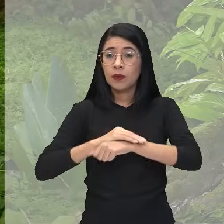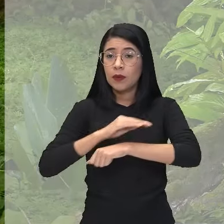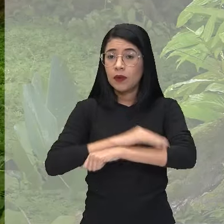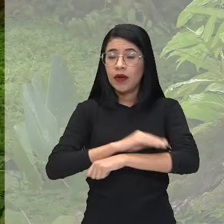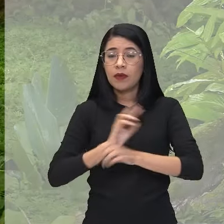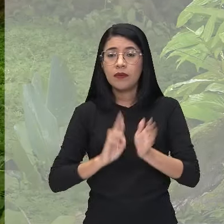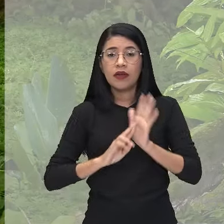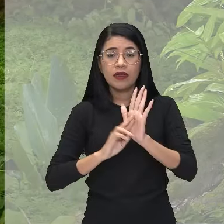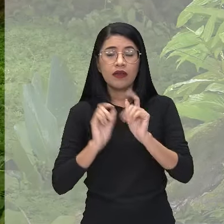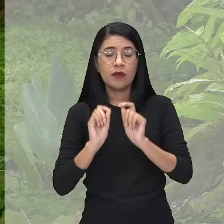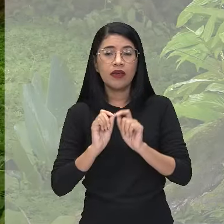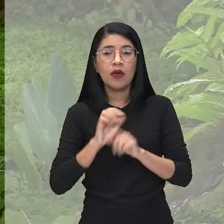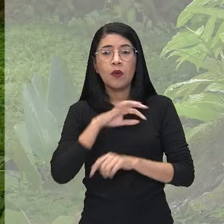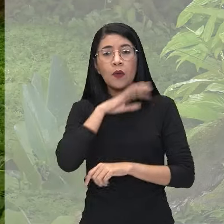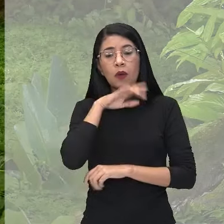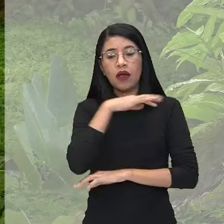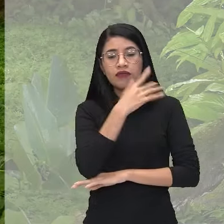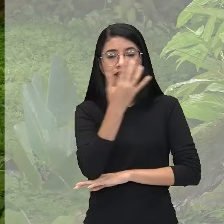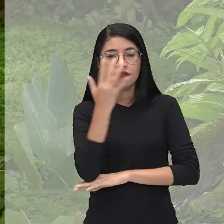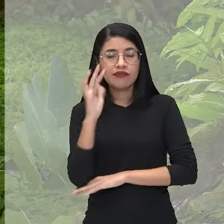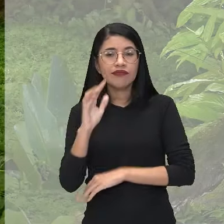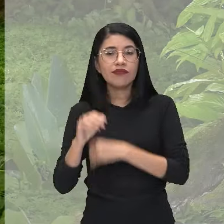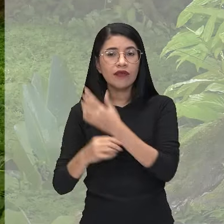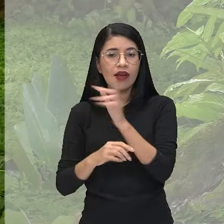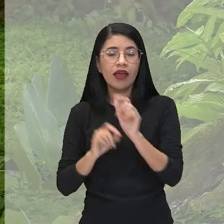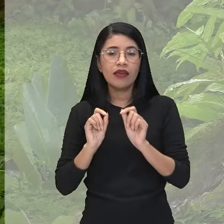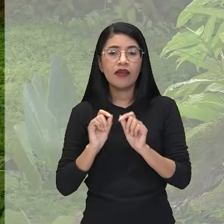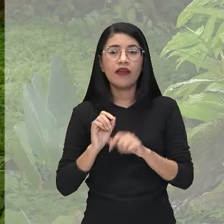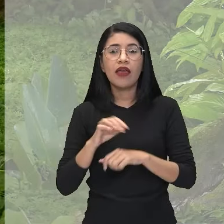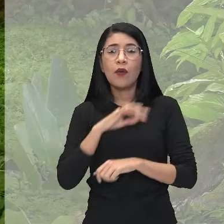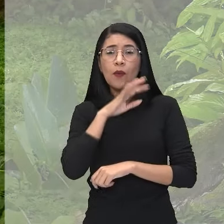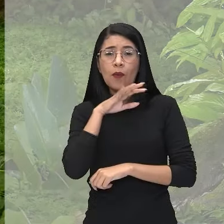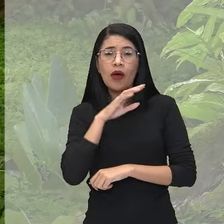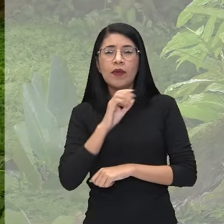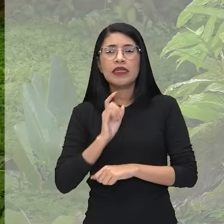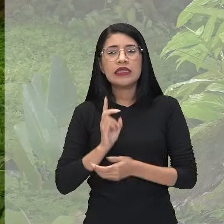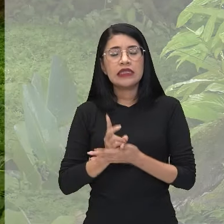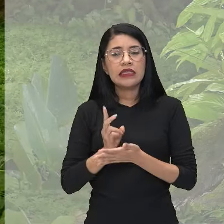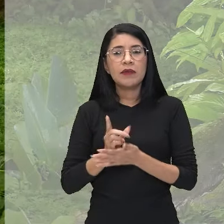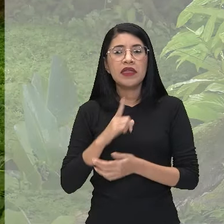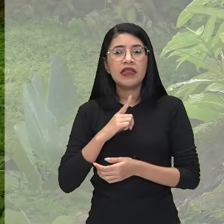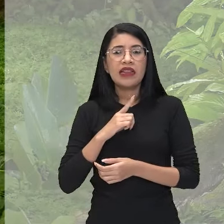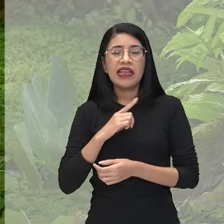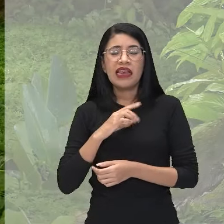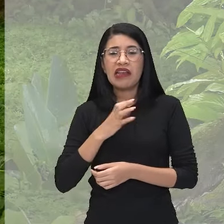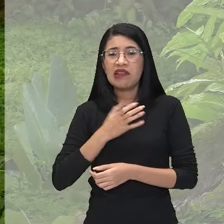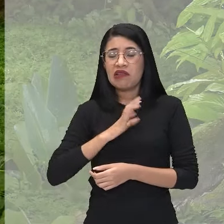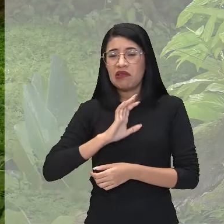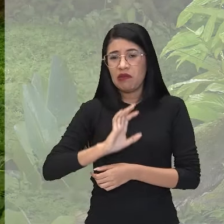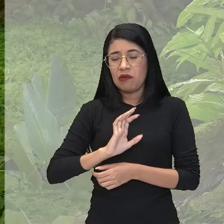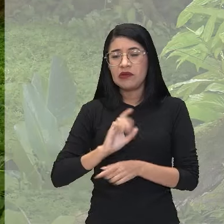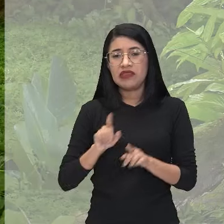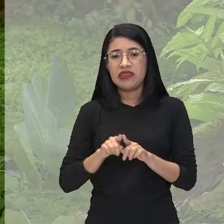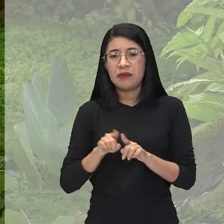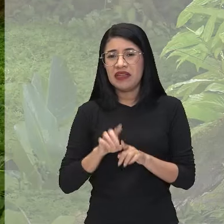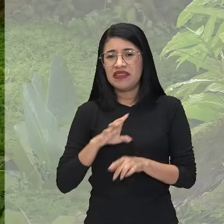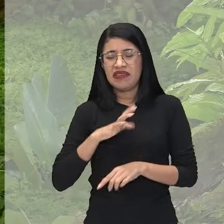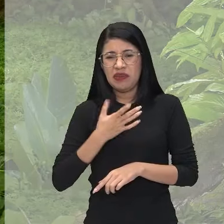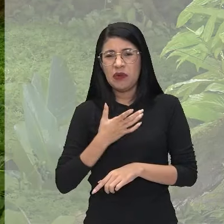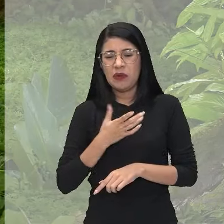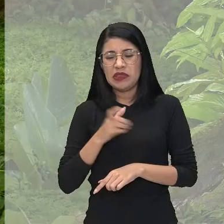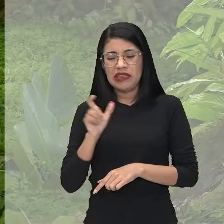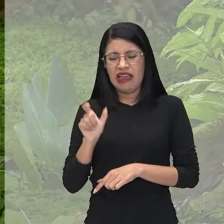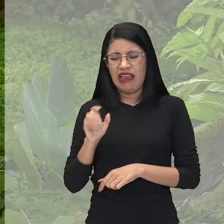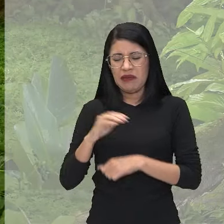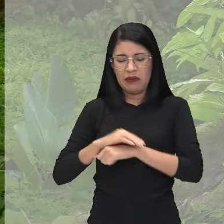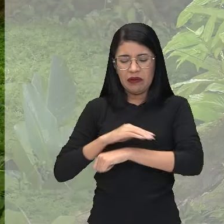representa a fauna amazônica, sendo um animal que quase sempre causa asco, né? A gente tem um certo nojo ali